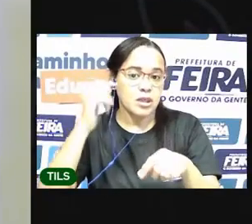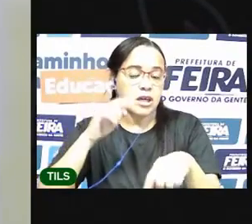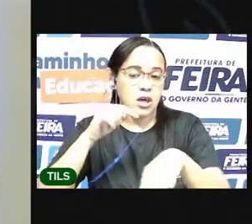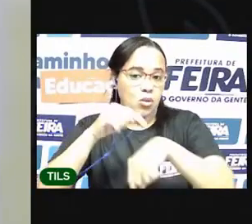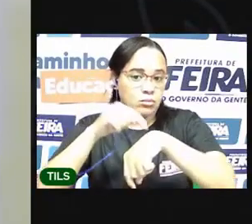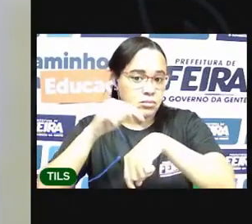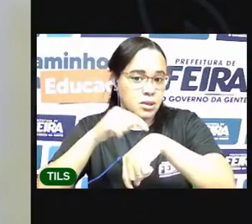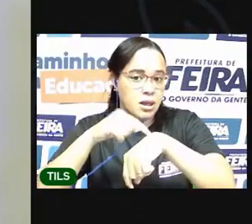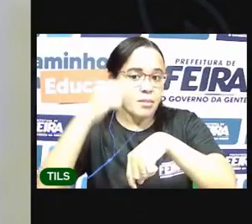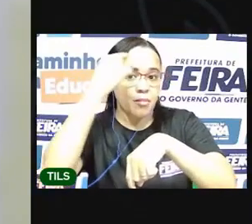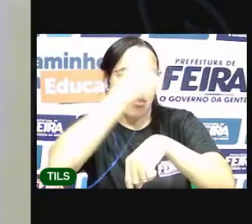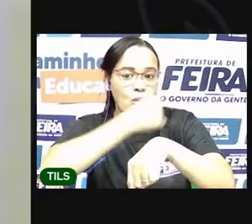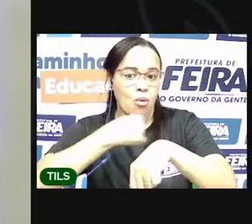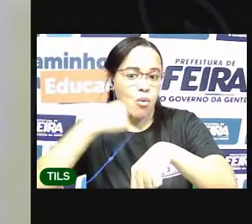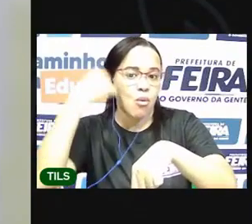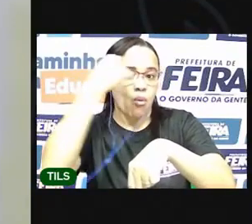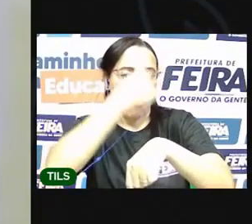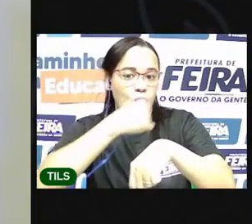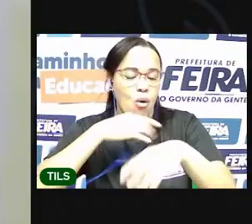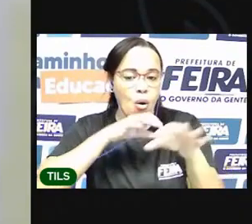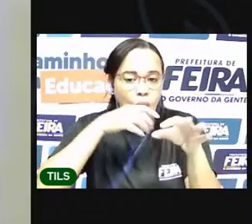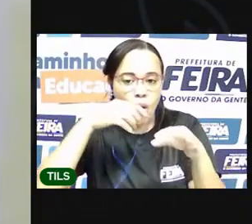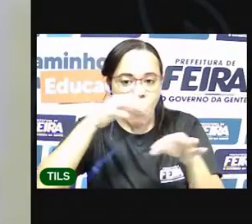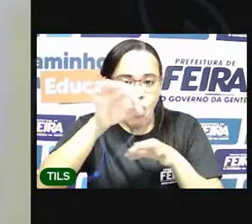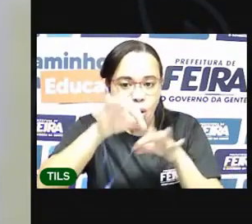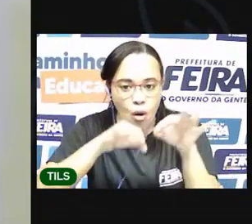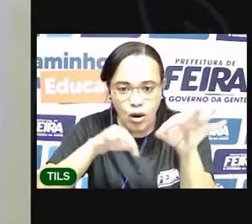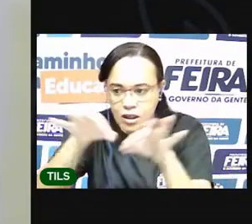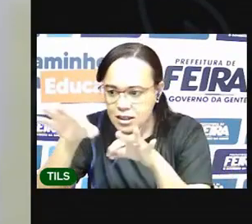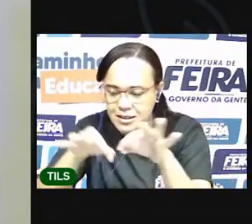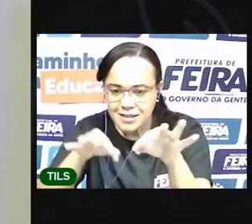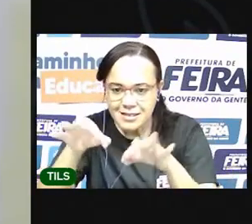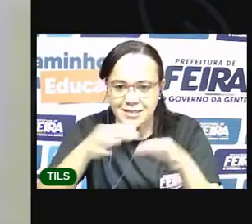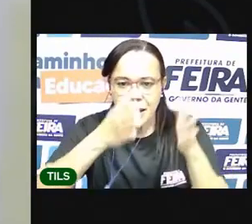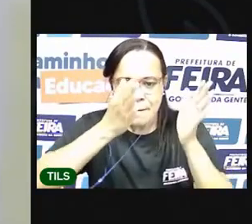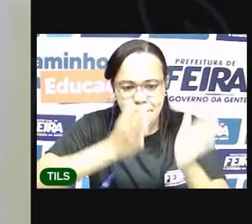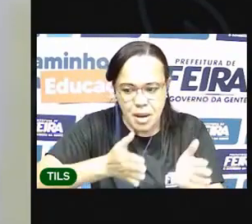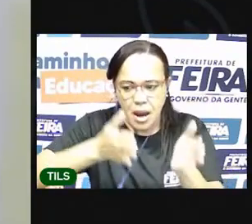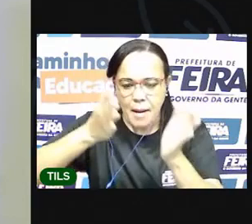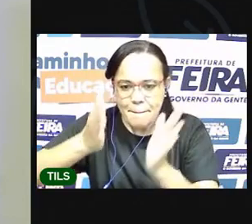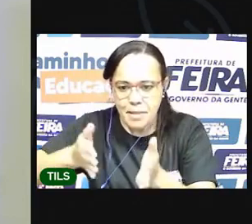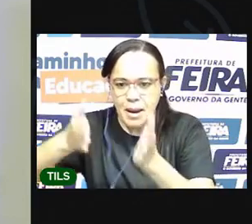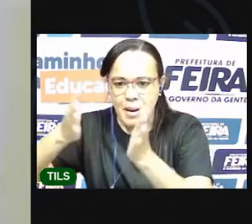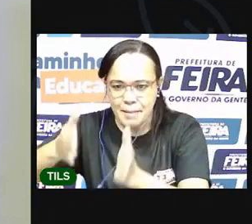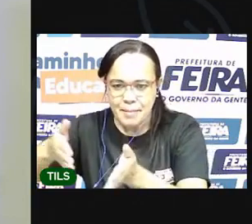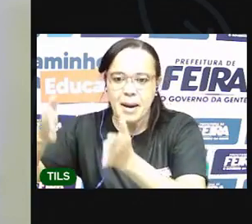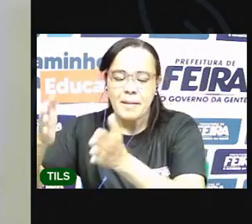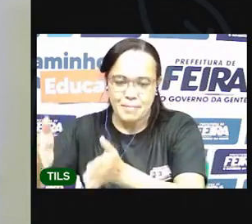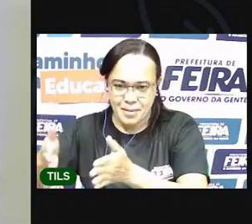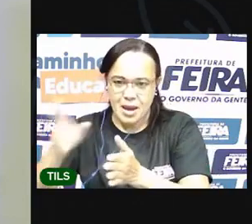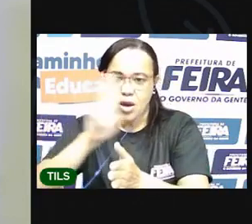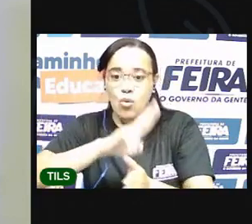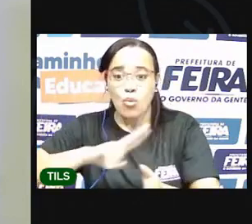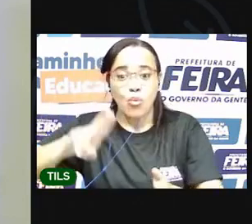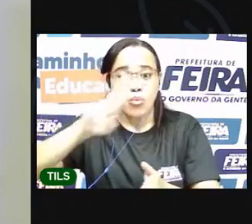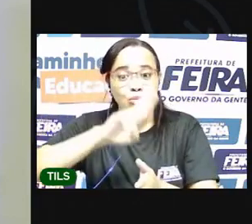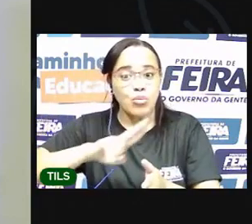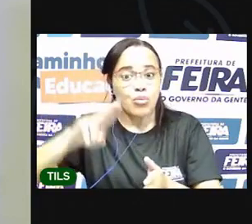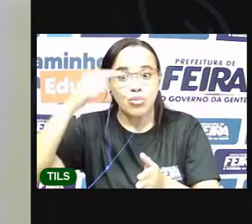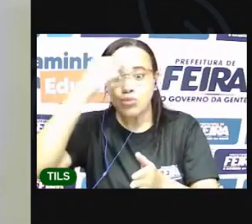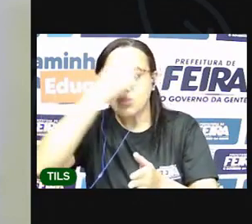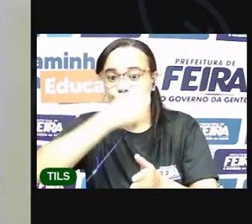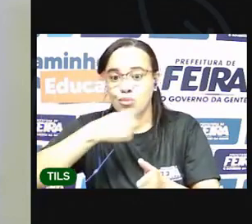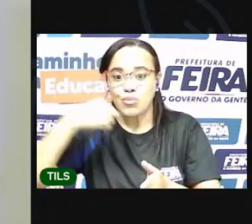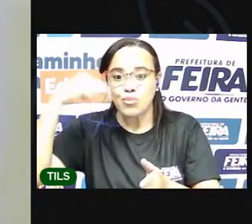tempo Organização do tempo É importante pra gente se planejar Pra usar o tempo Da melhor maneira possível Organizando